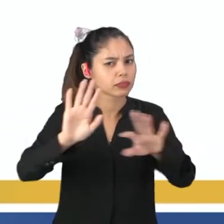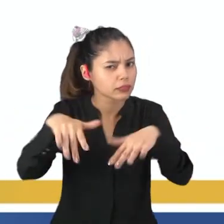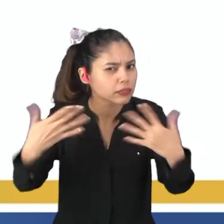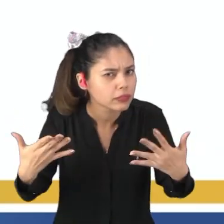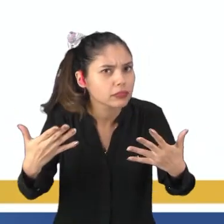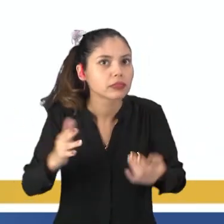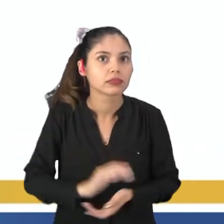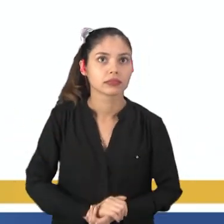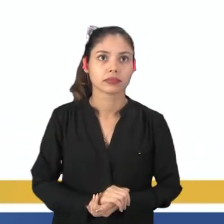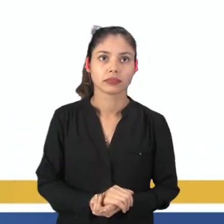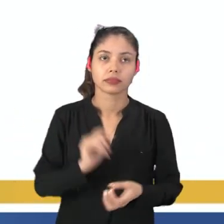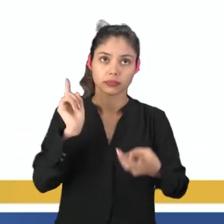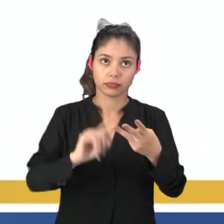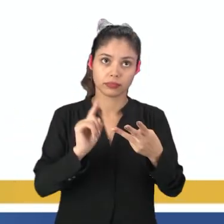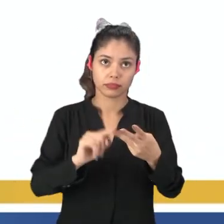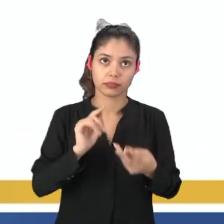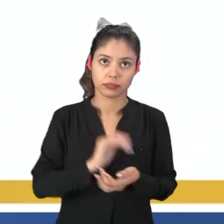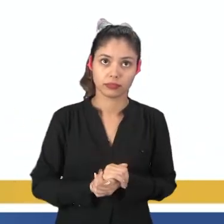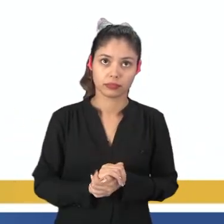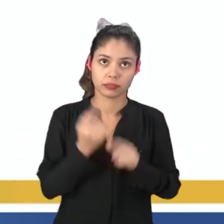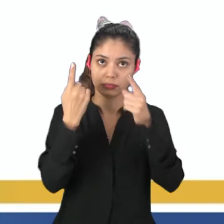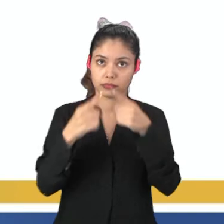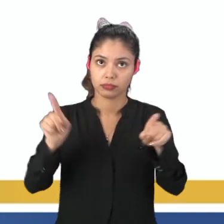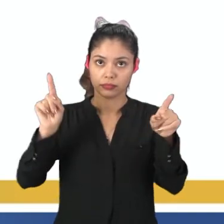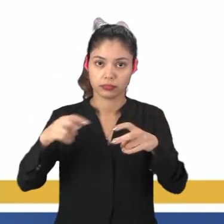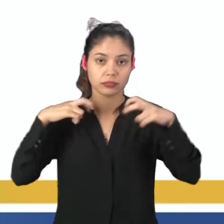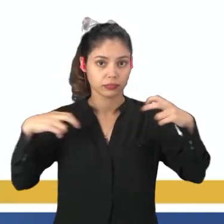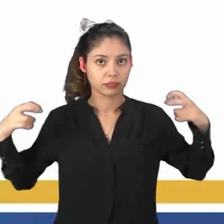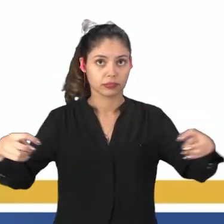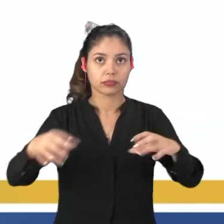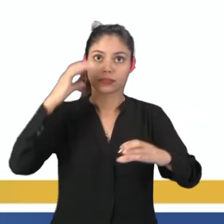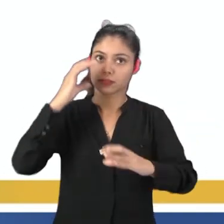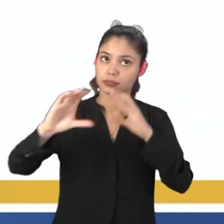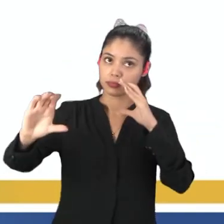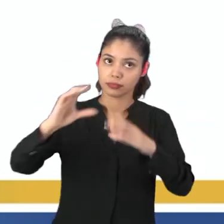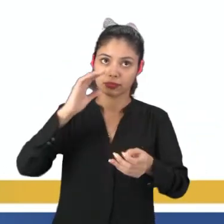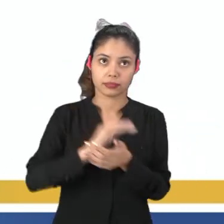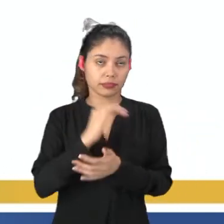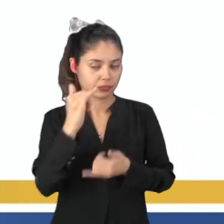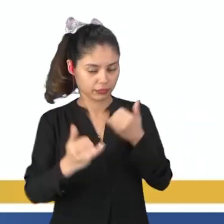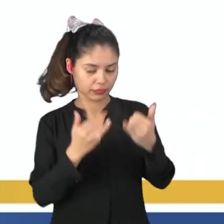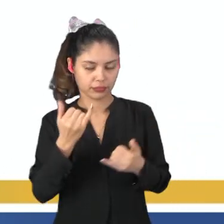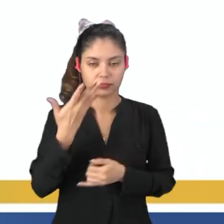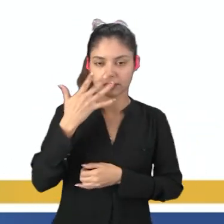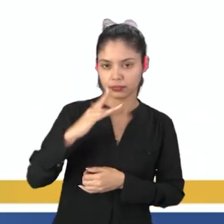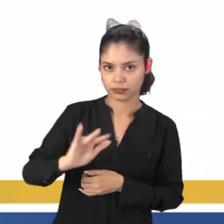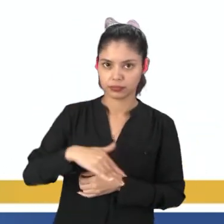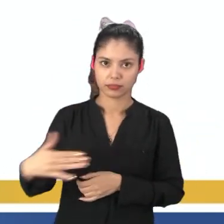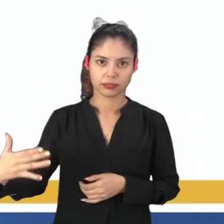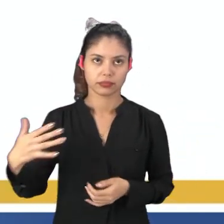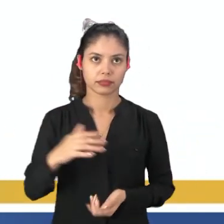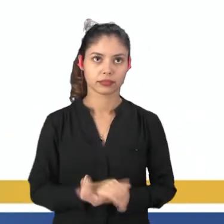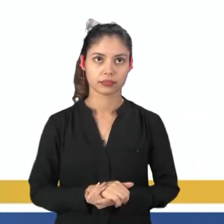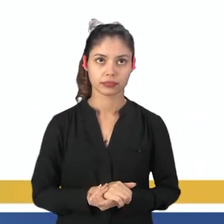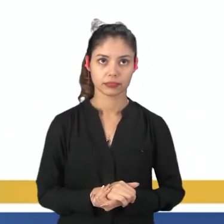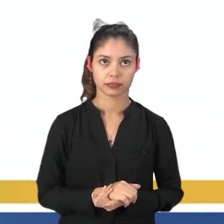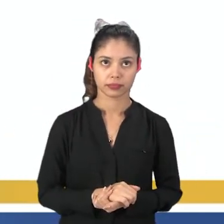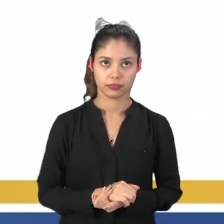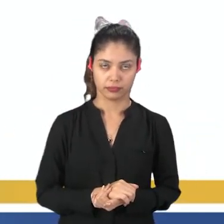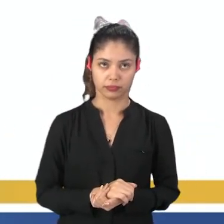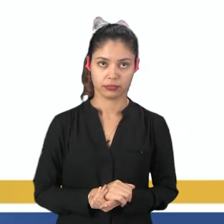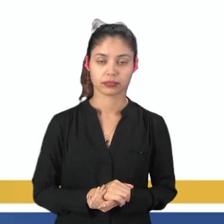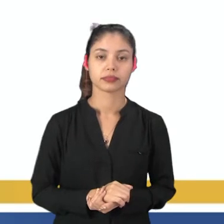Quais? Terceira, cite algumas músicas de roda que você cantava e brincava quando era criança